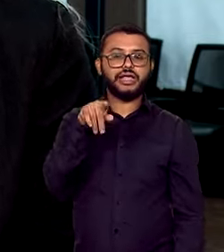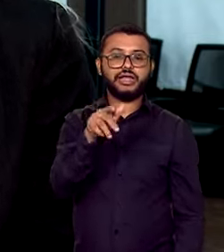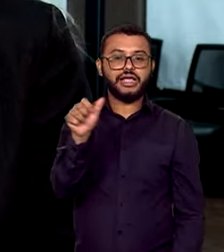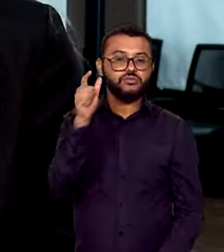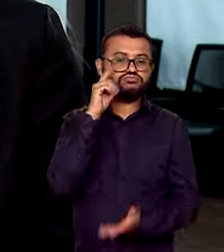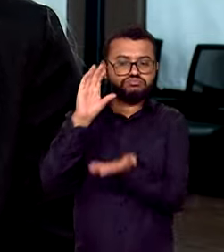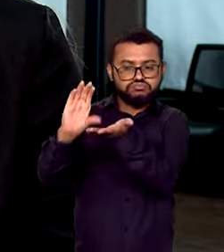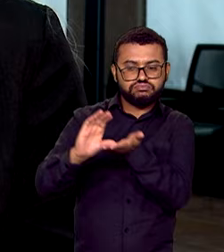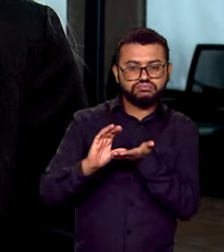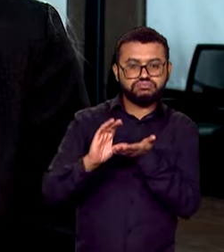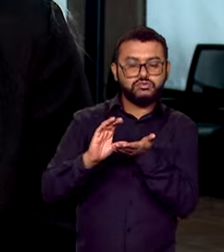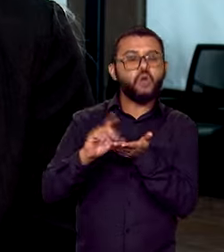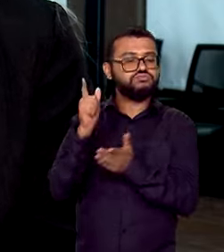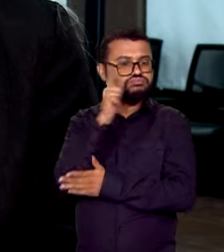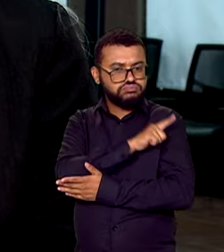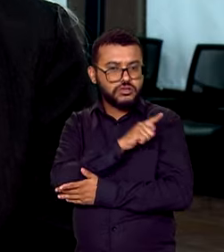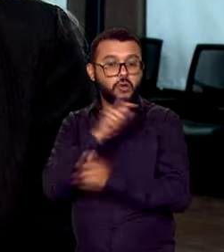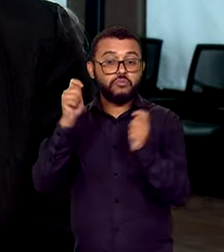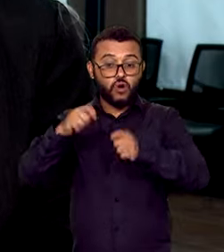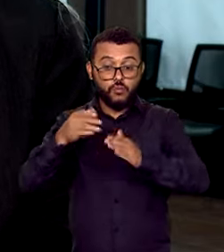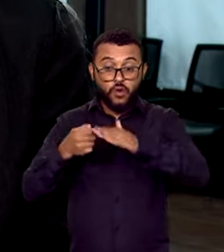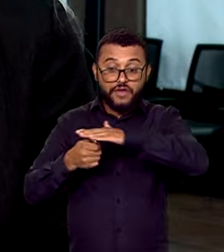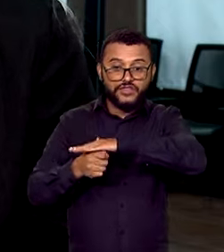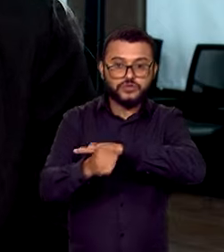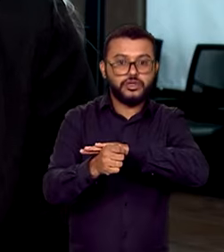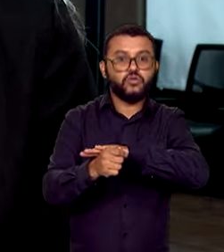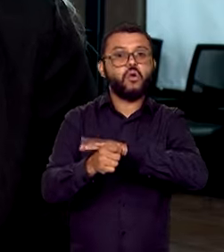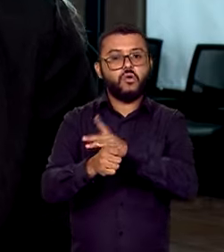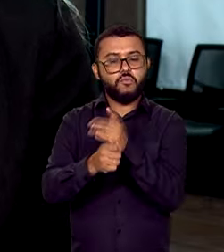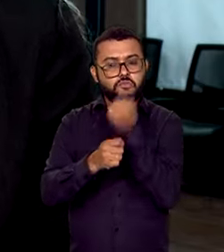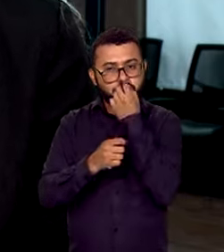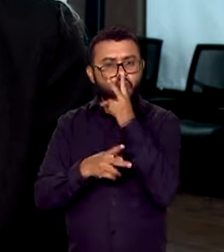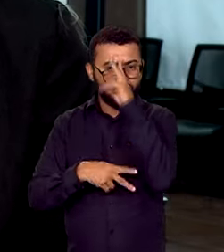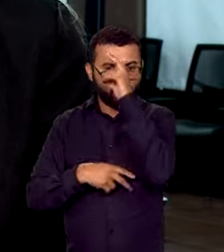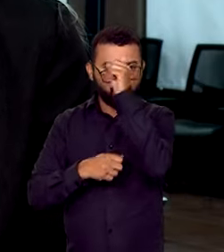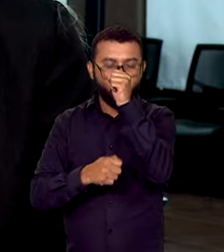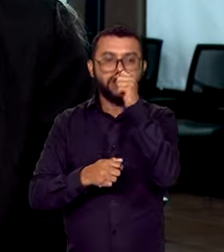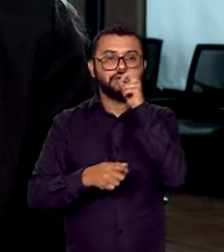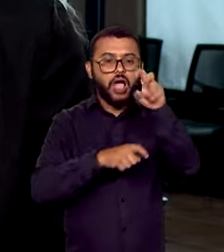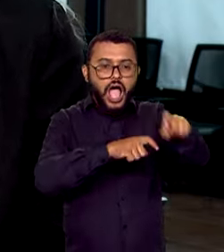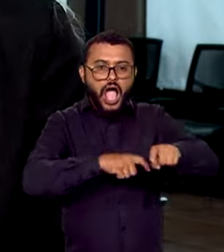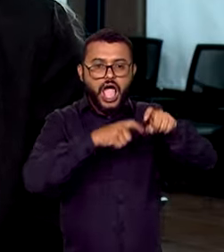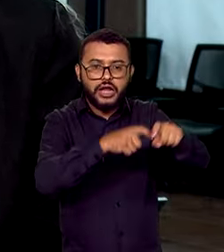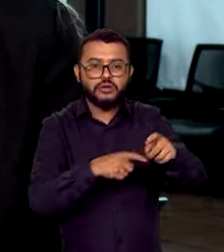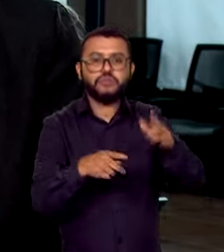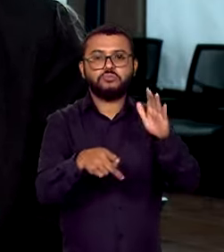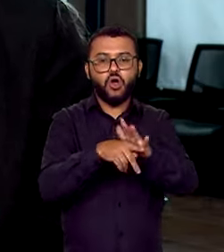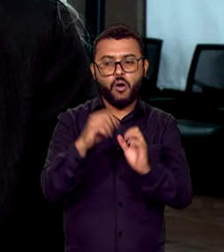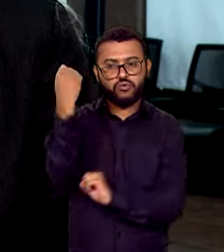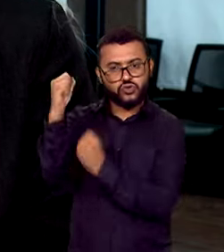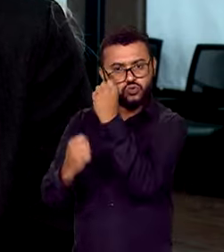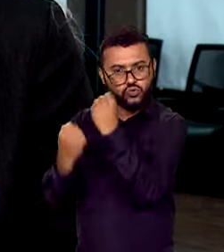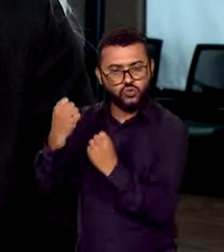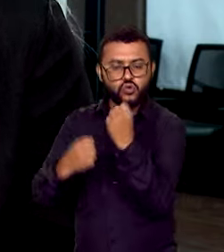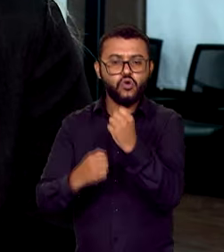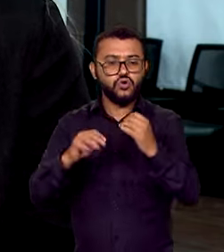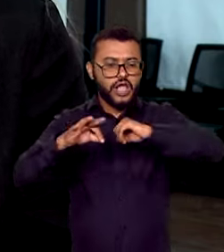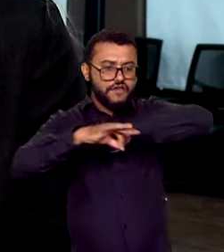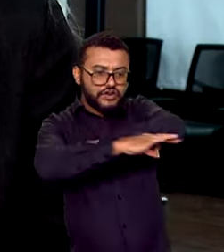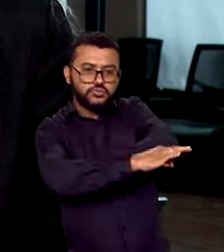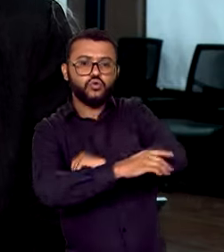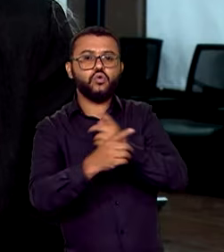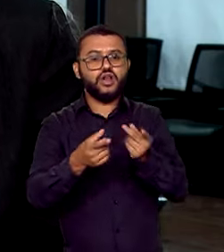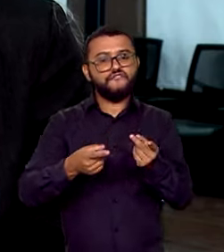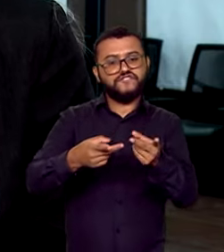crédito em todos os setores. O investimento se manteve alto entre o agronegócio, a indústria, a infraestrutura, o